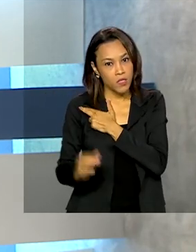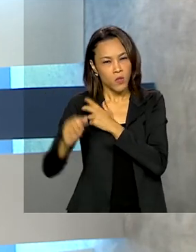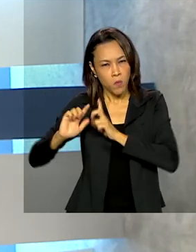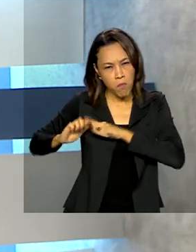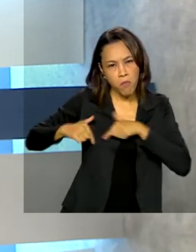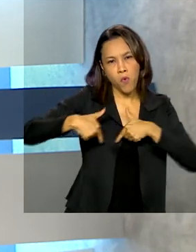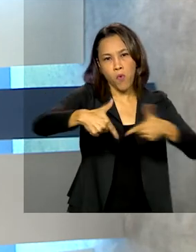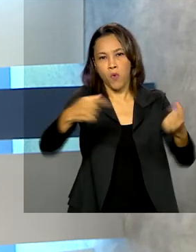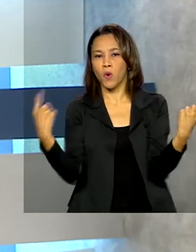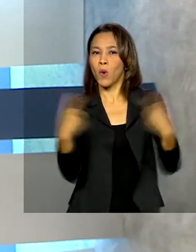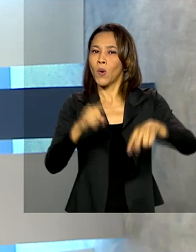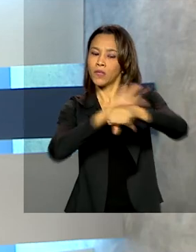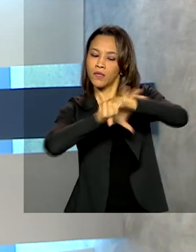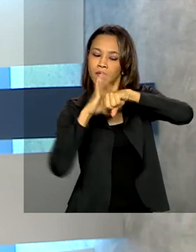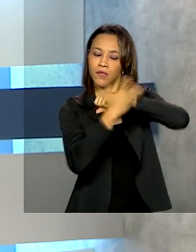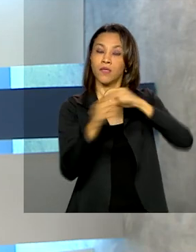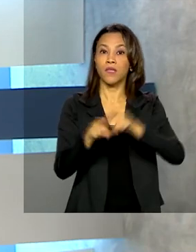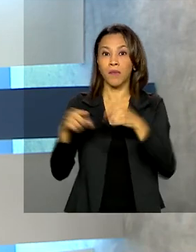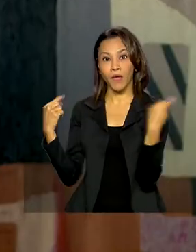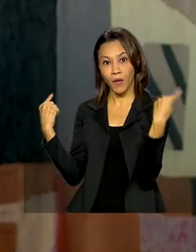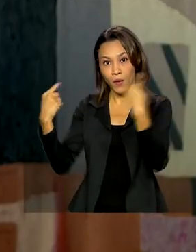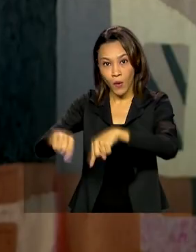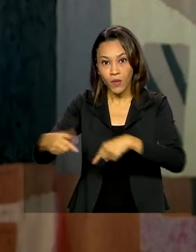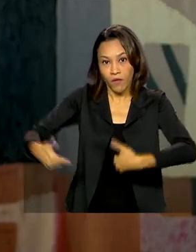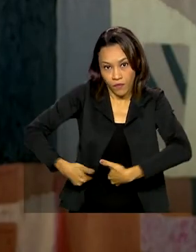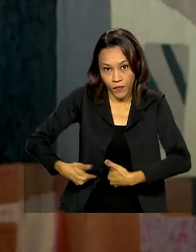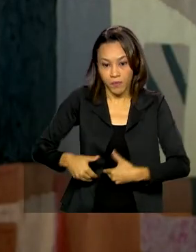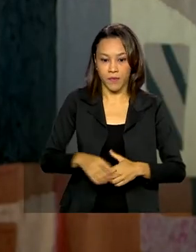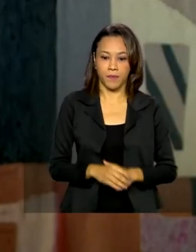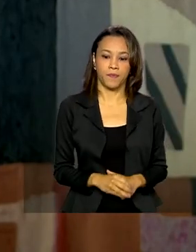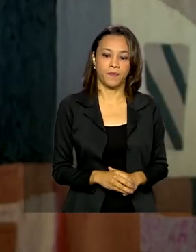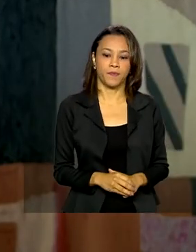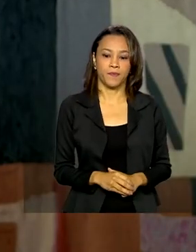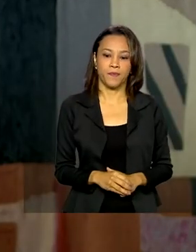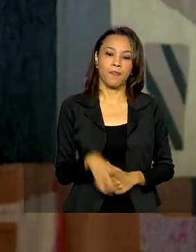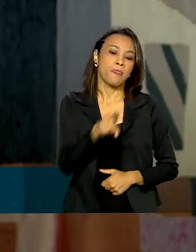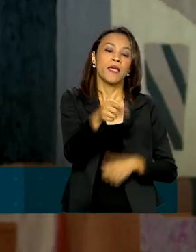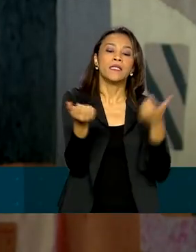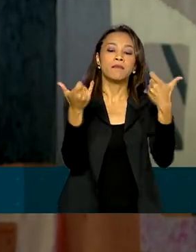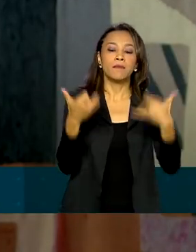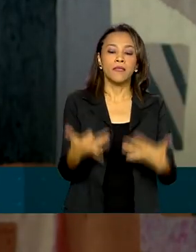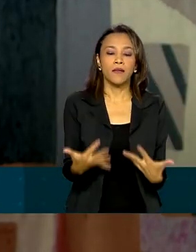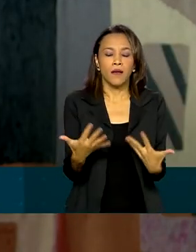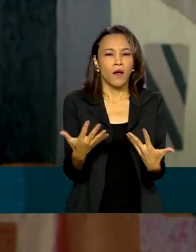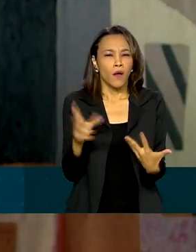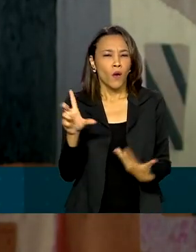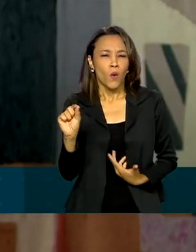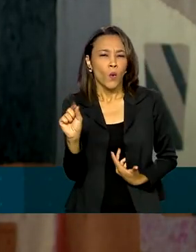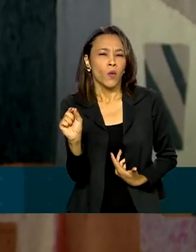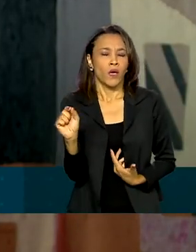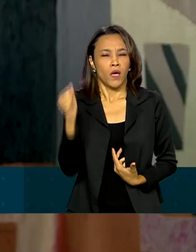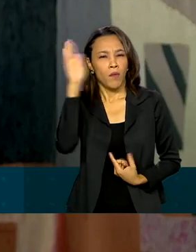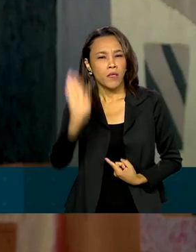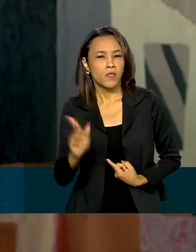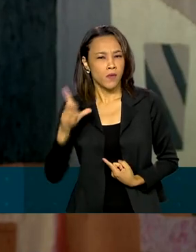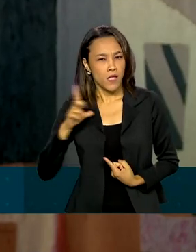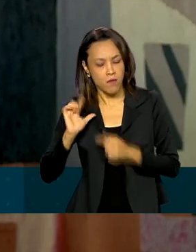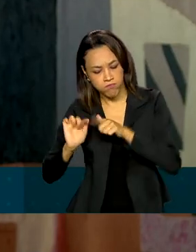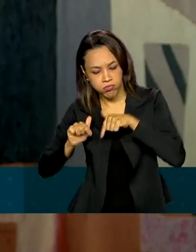pandemia e no combate à fome. É importante que ali a gente coloque o que o Brasil tem feito,